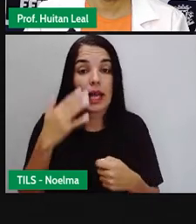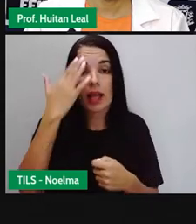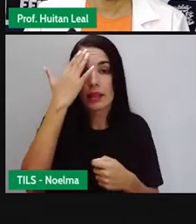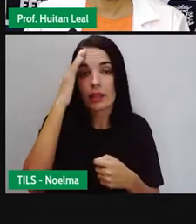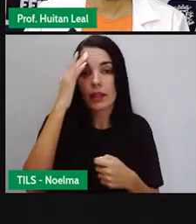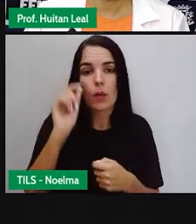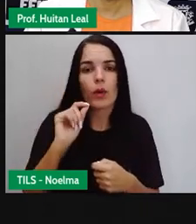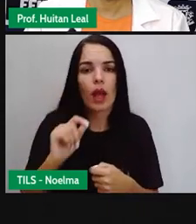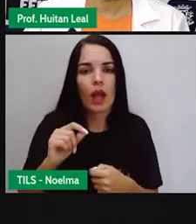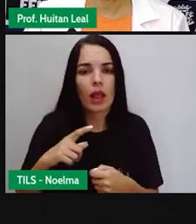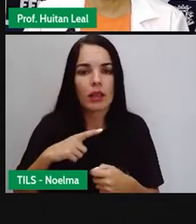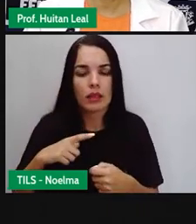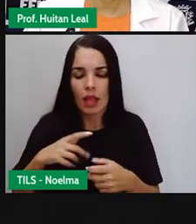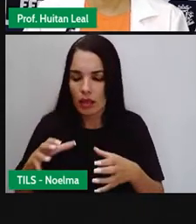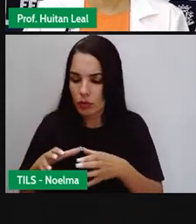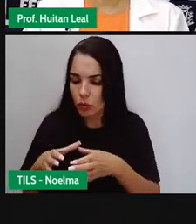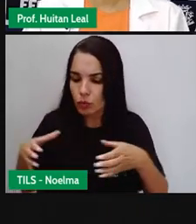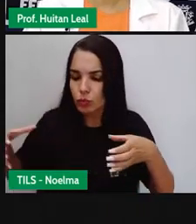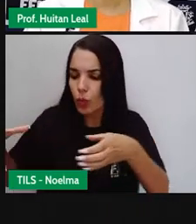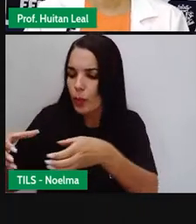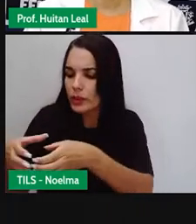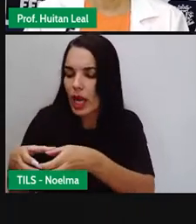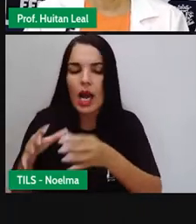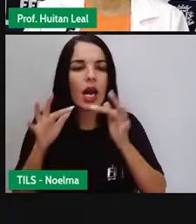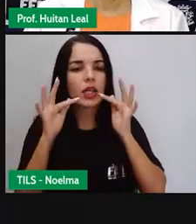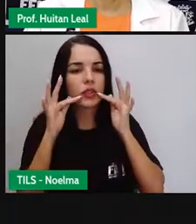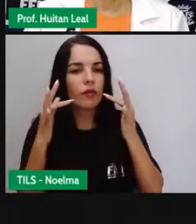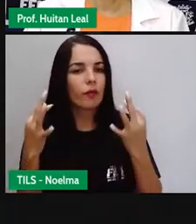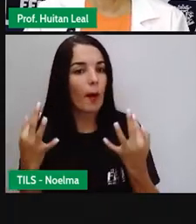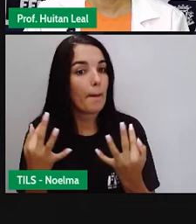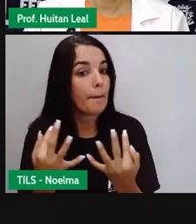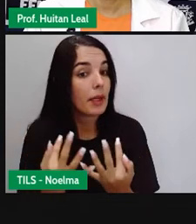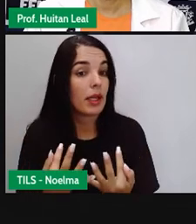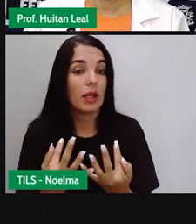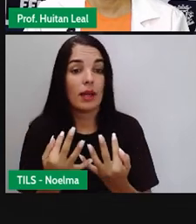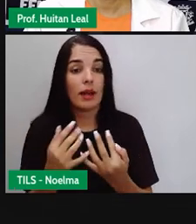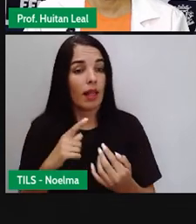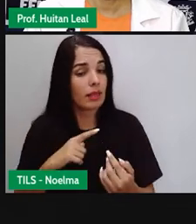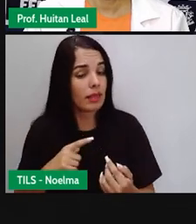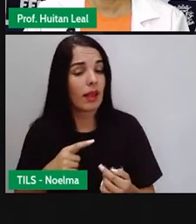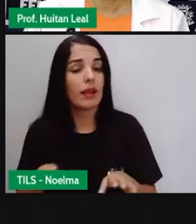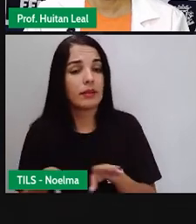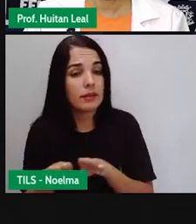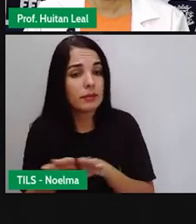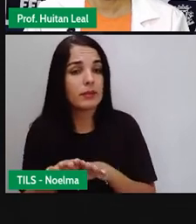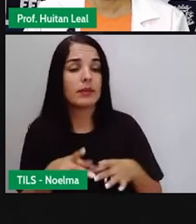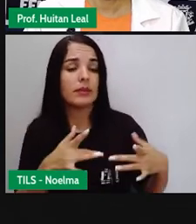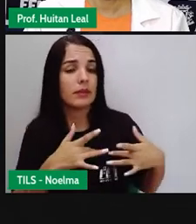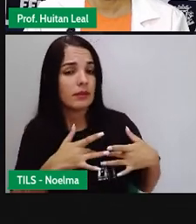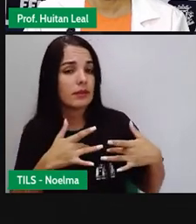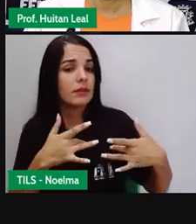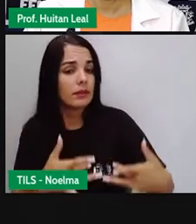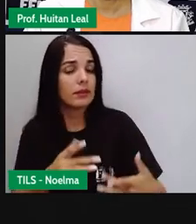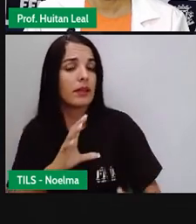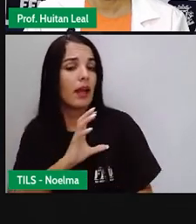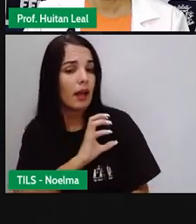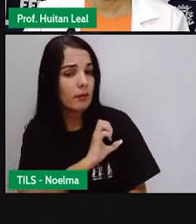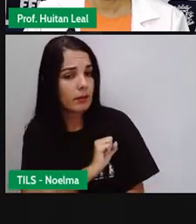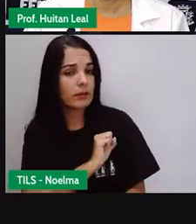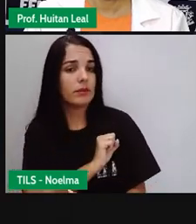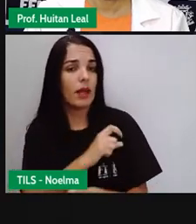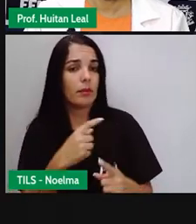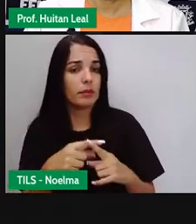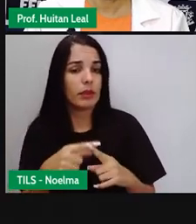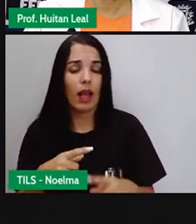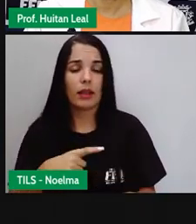à sua família, dentro da sua comunidade? Os valorizam, não é? A própria vida, a própria